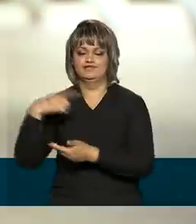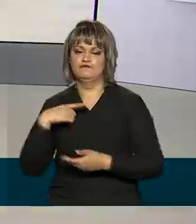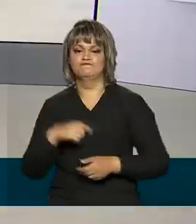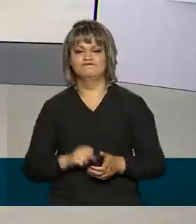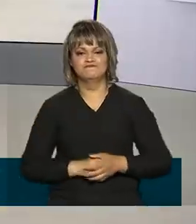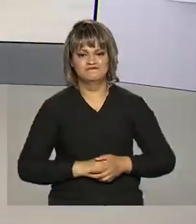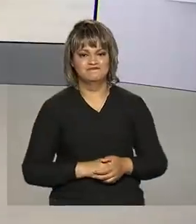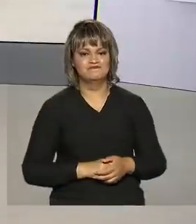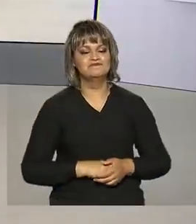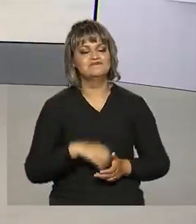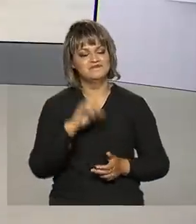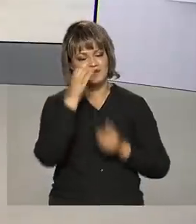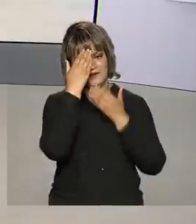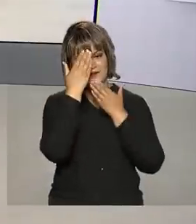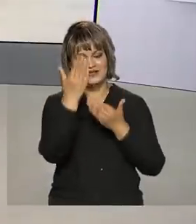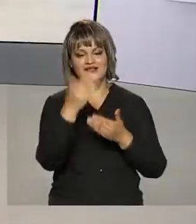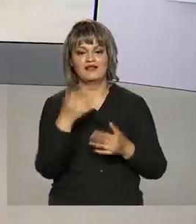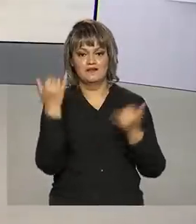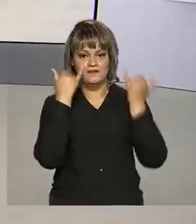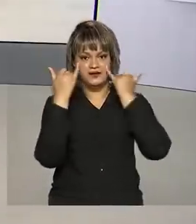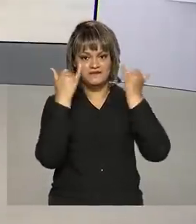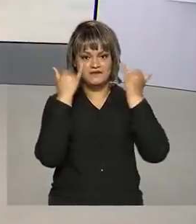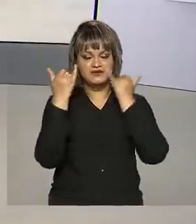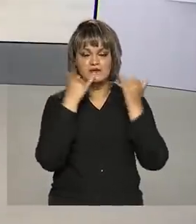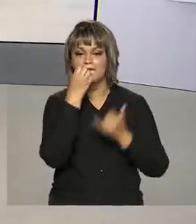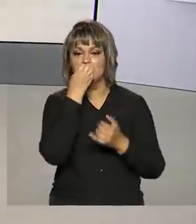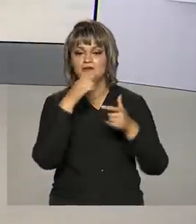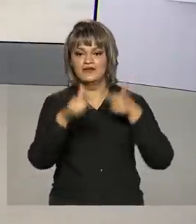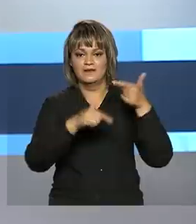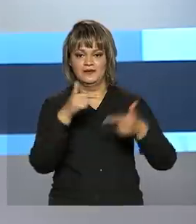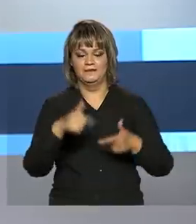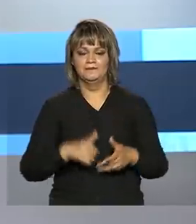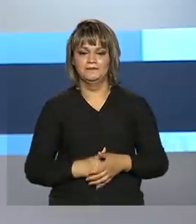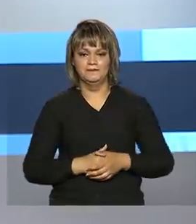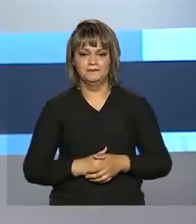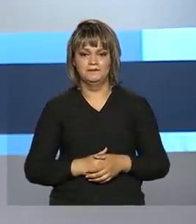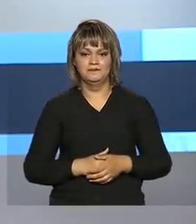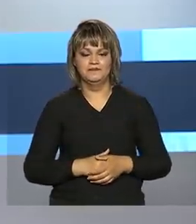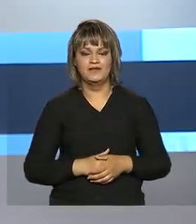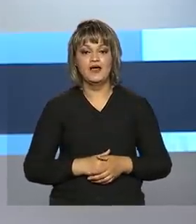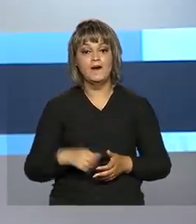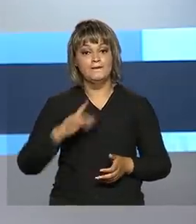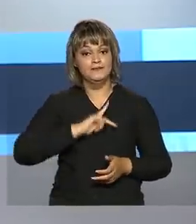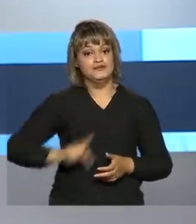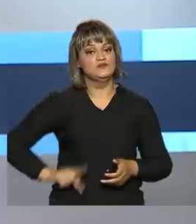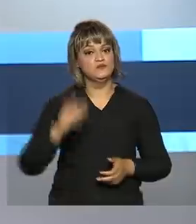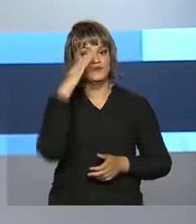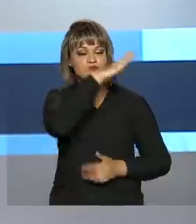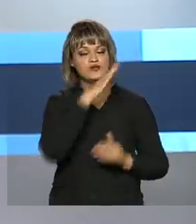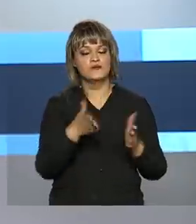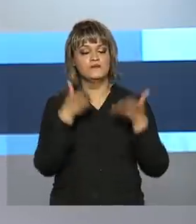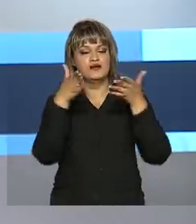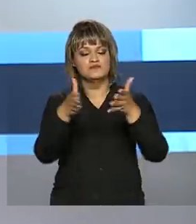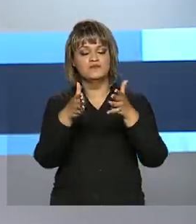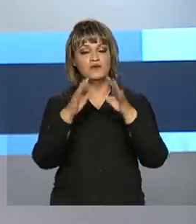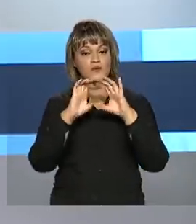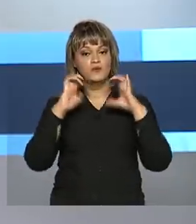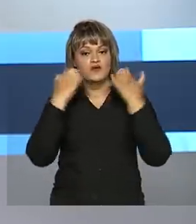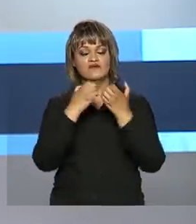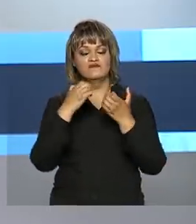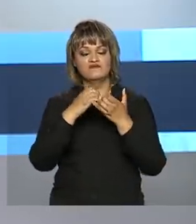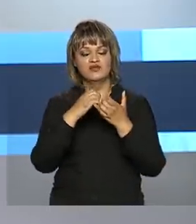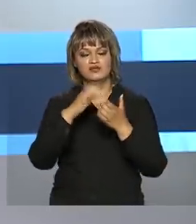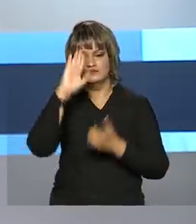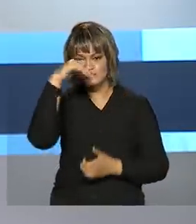você. Tá certo, Glauco. Muito obrigada pelas suas informações. Bom trabalho para você. E olha, o presidente Jair Bolsonaro participou da cerimônia de